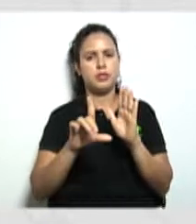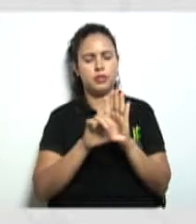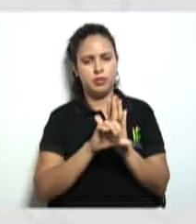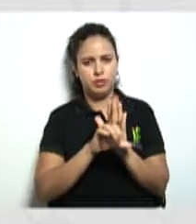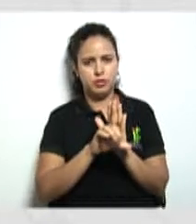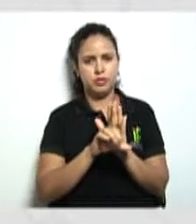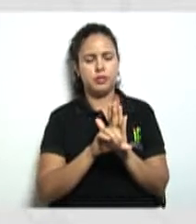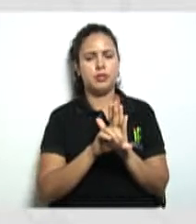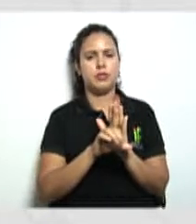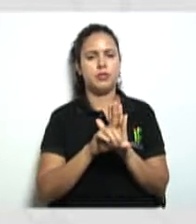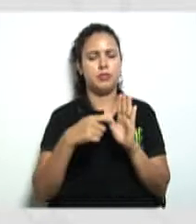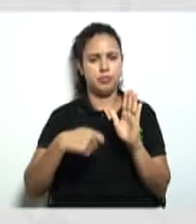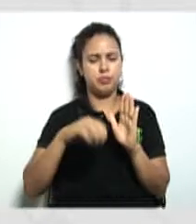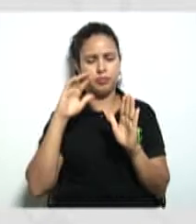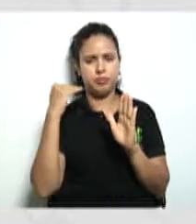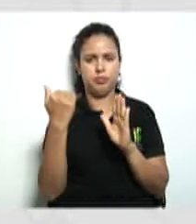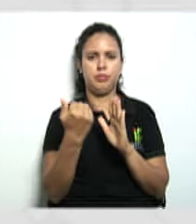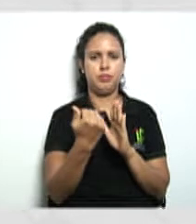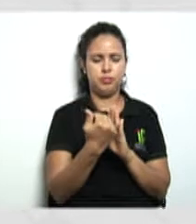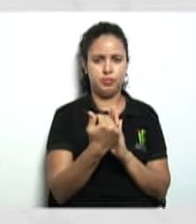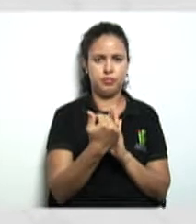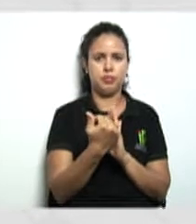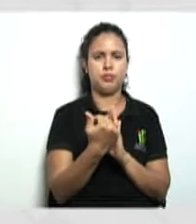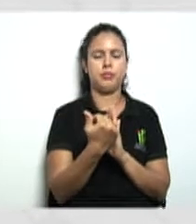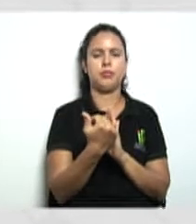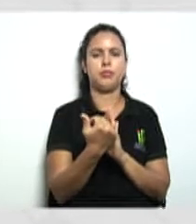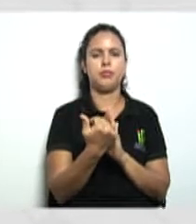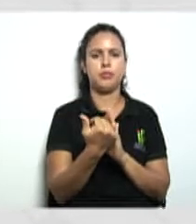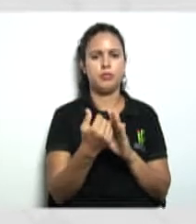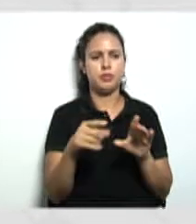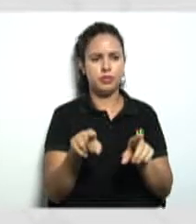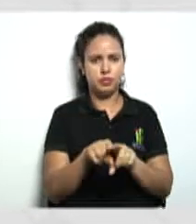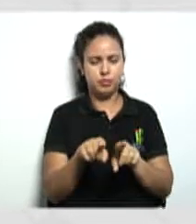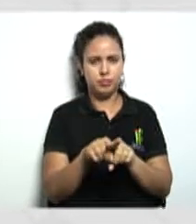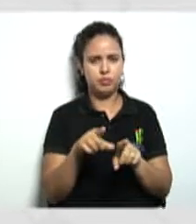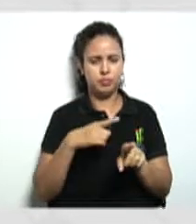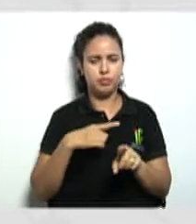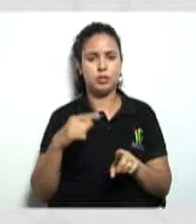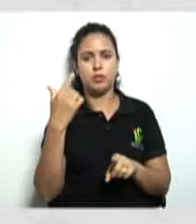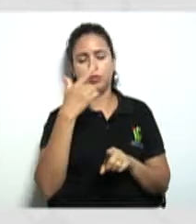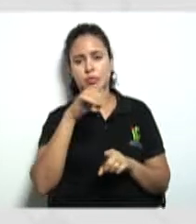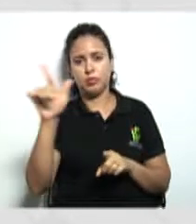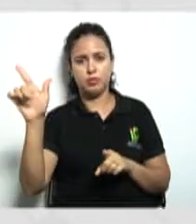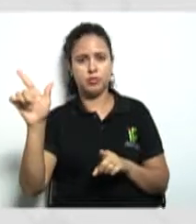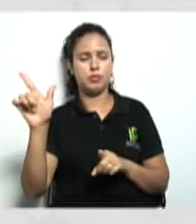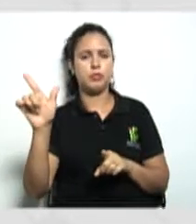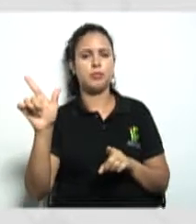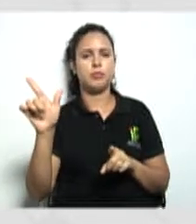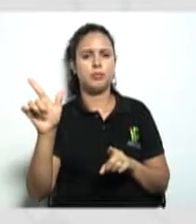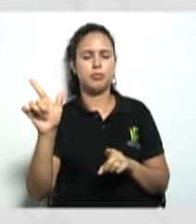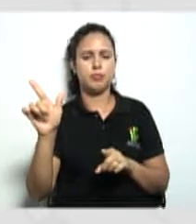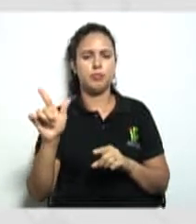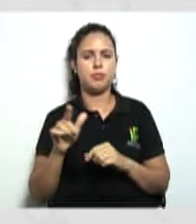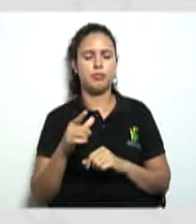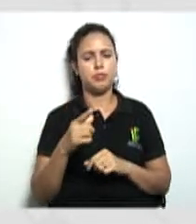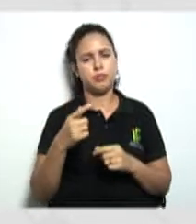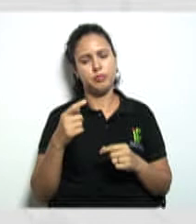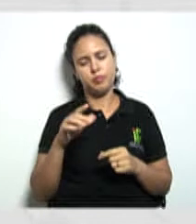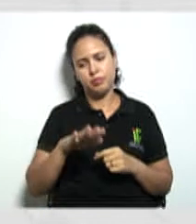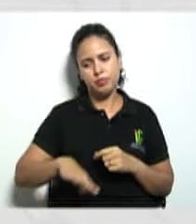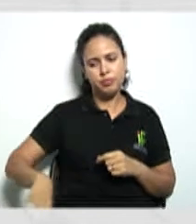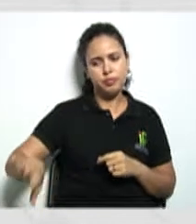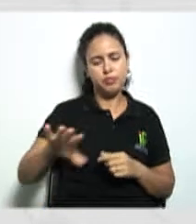que deve ser seguido que tem que estar de acordo com a lei também existe algumas situações que os próprios